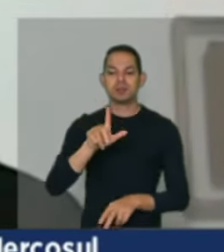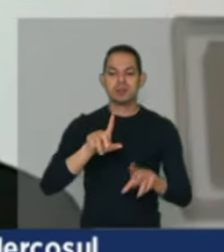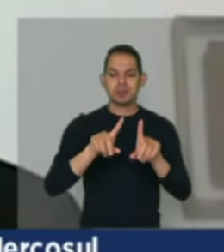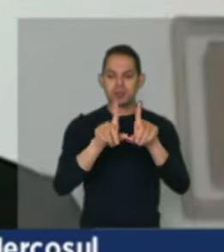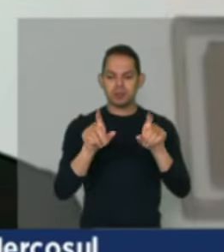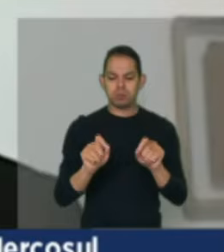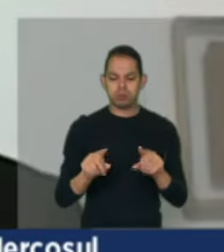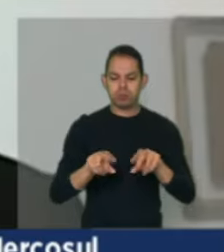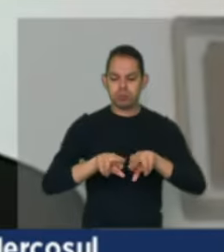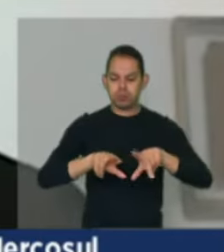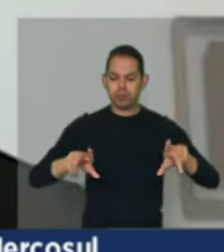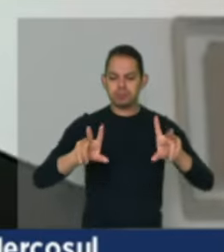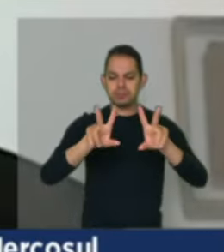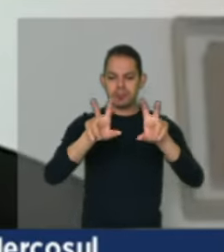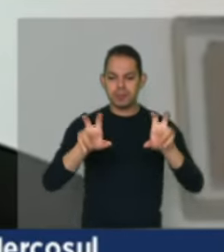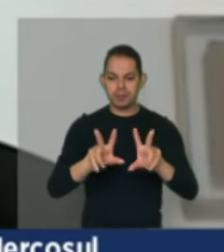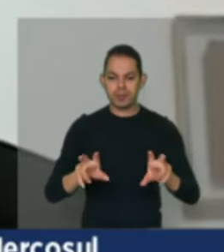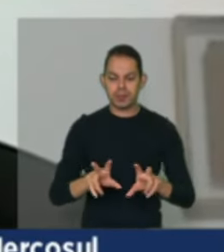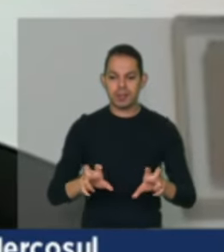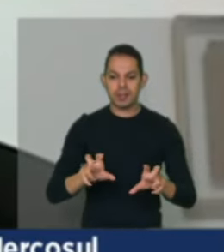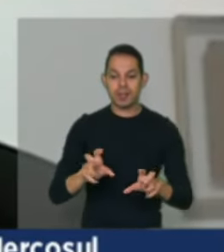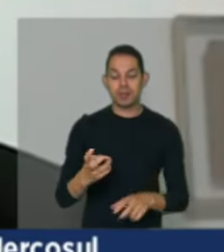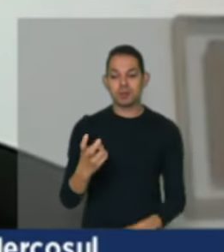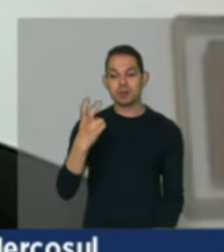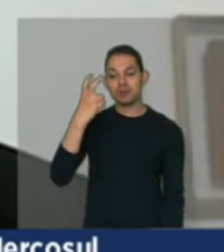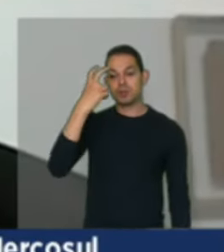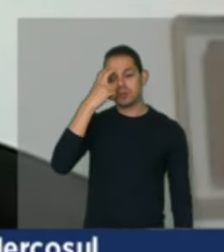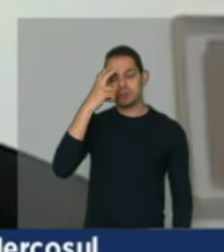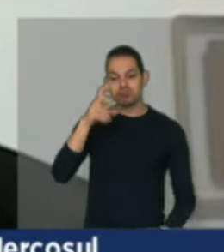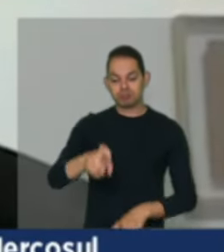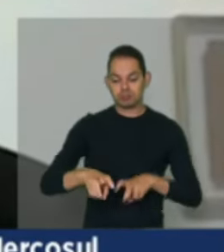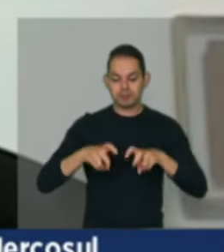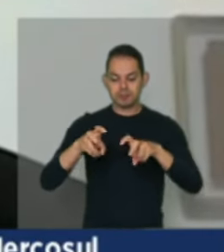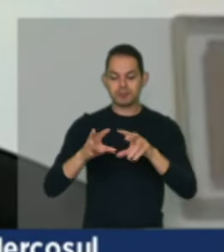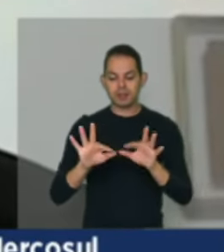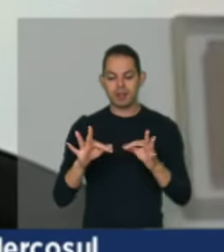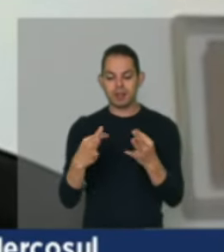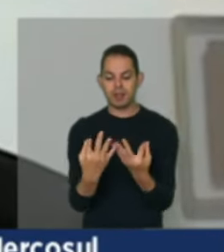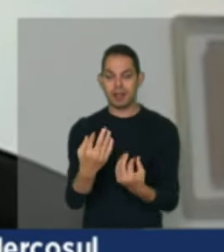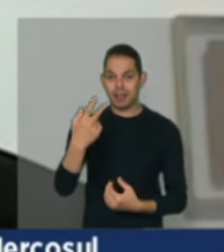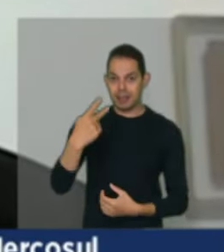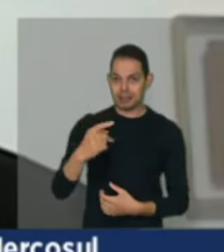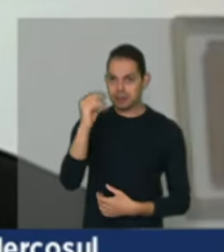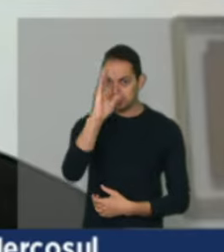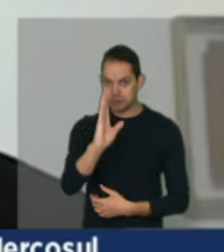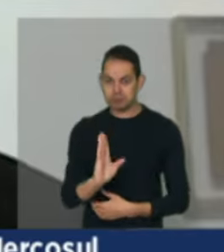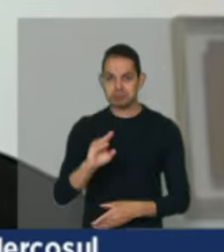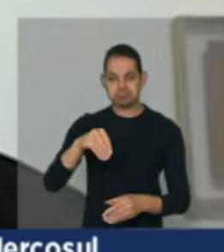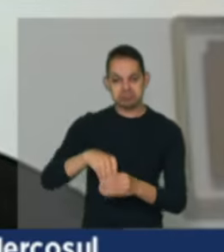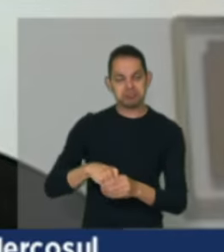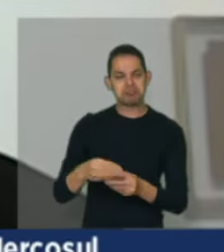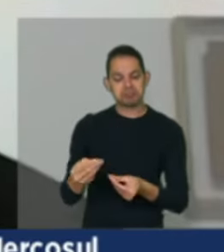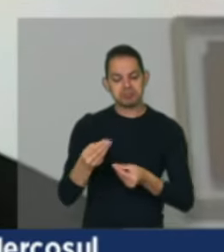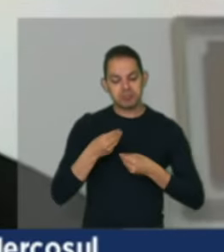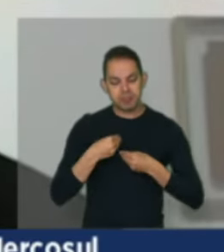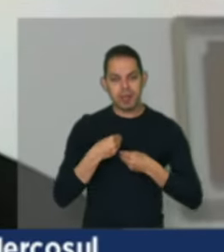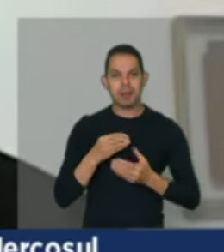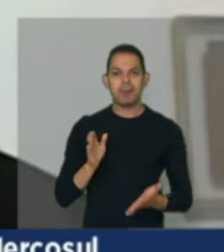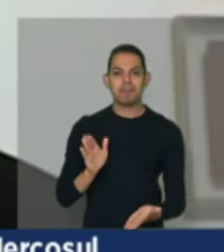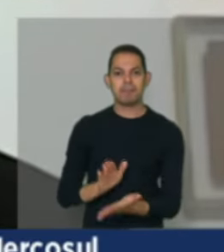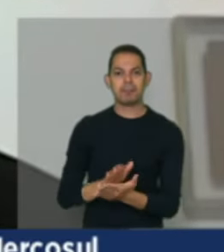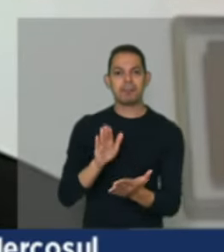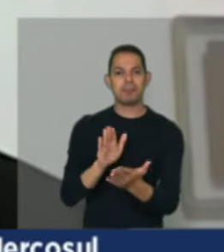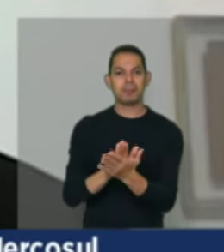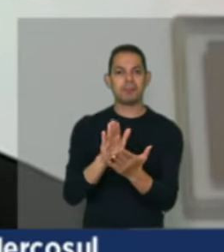são a cultura que a agricultura familiar nos proporciona. Parabéns à agricultura